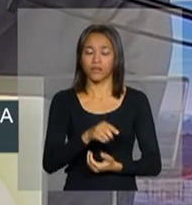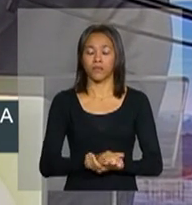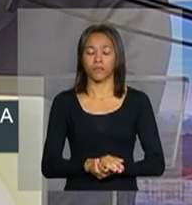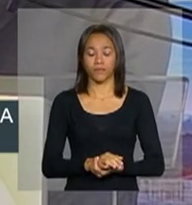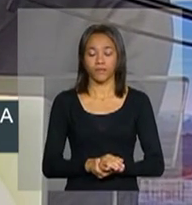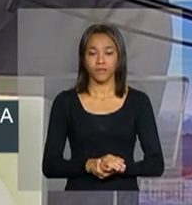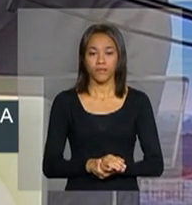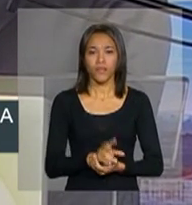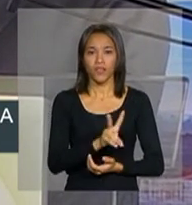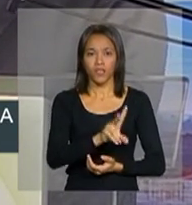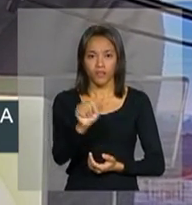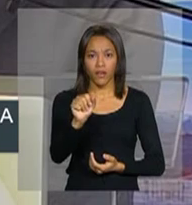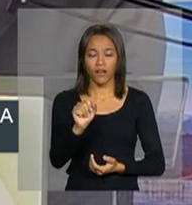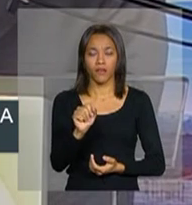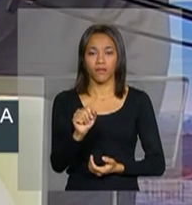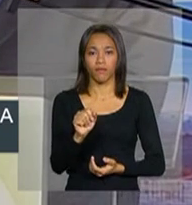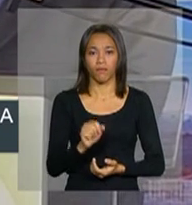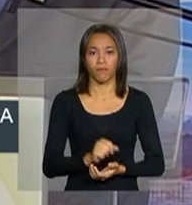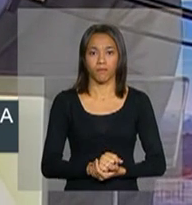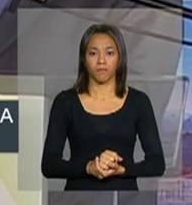que vai fazendo